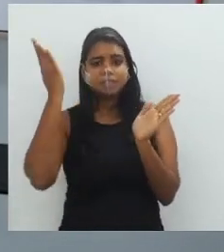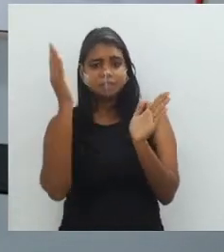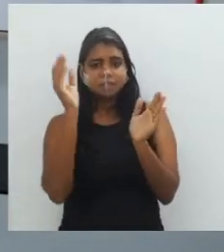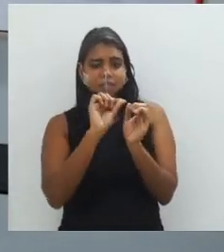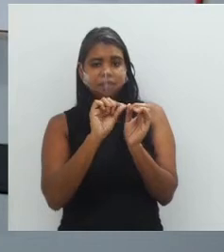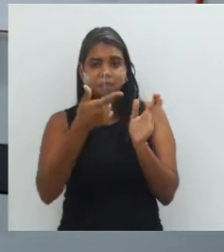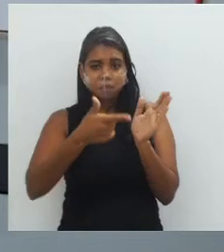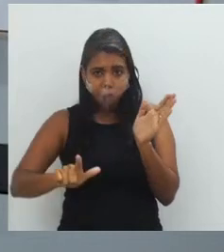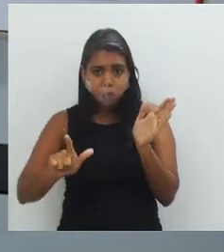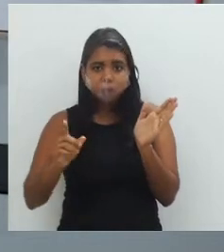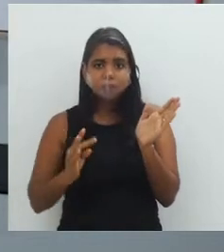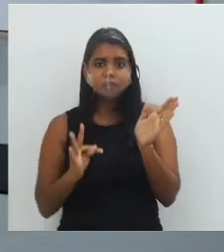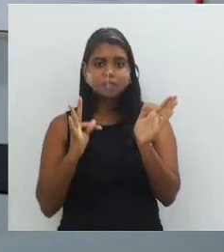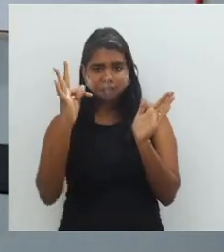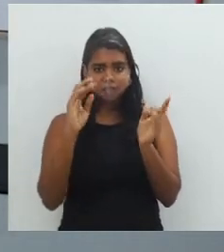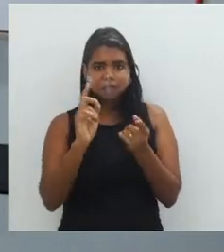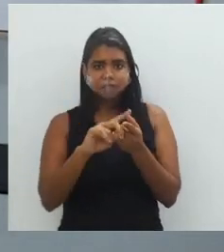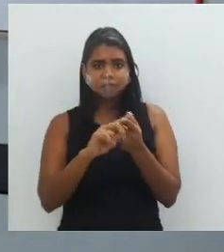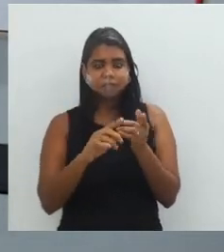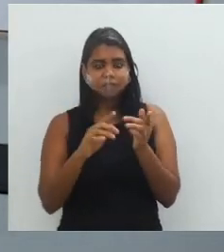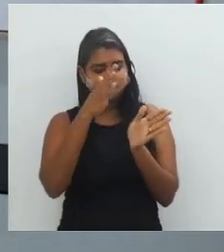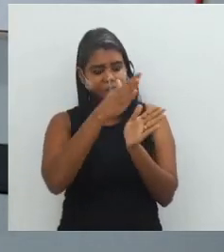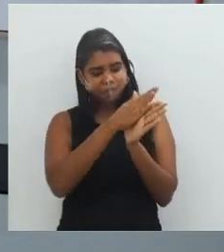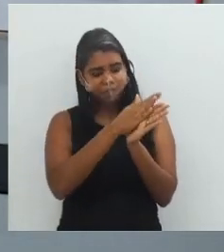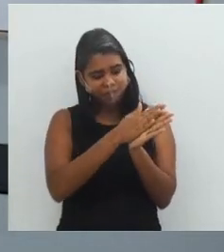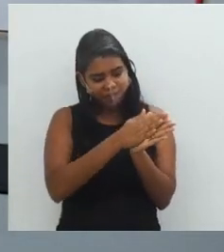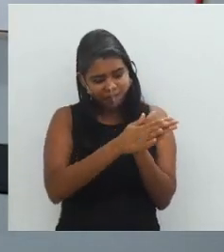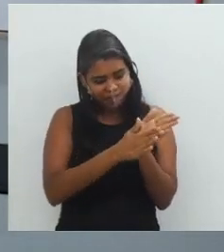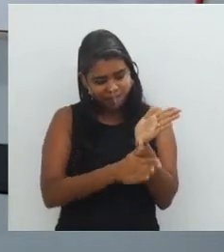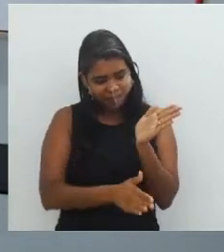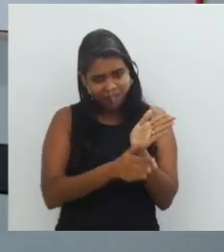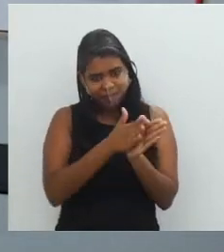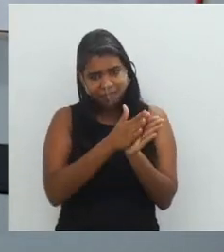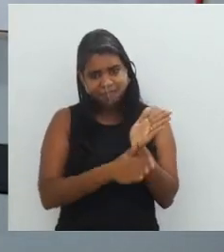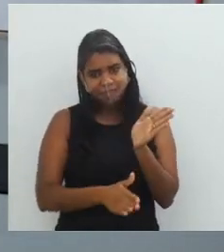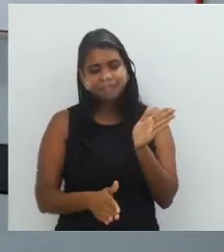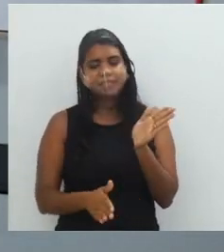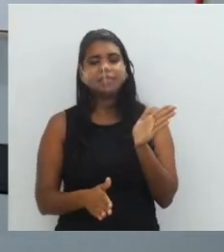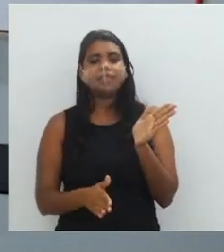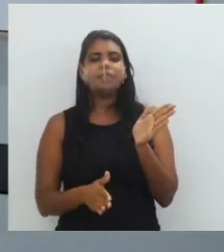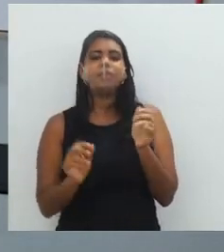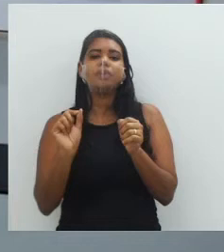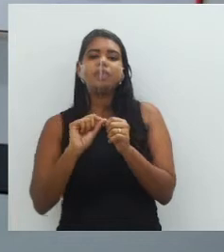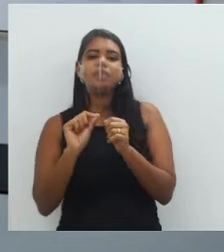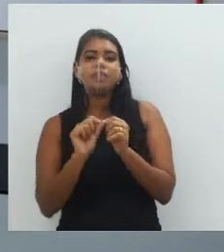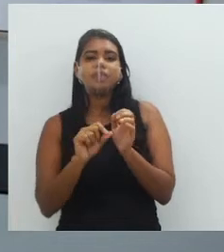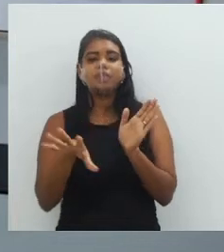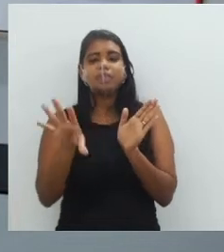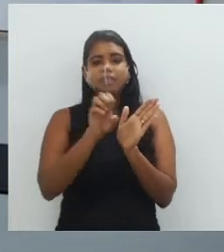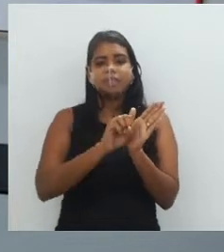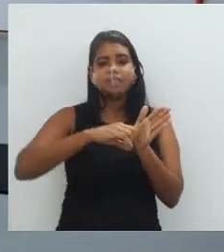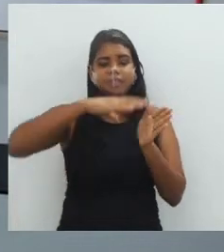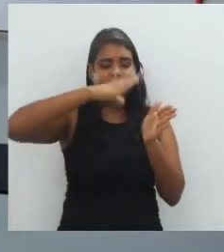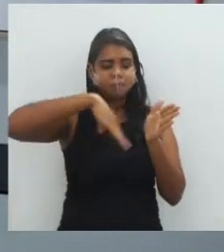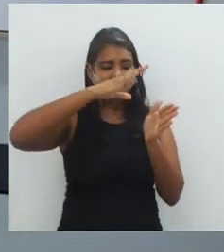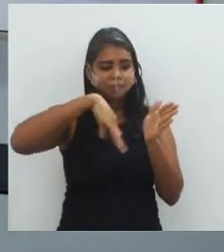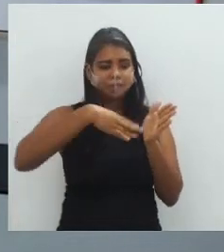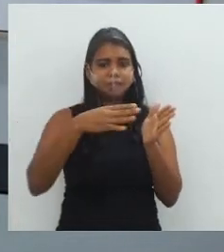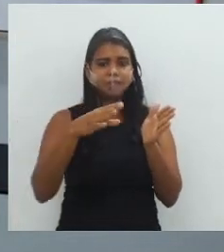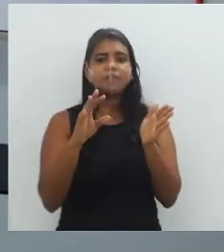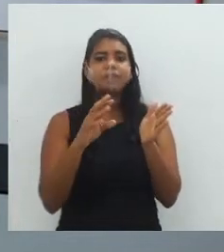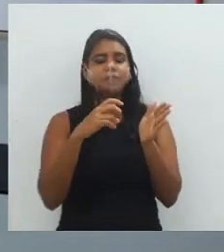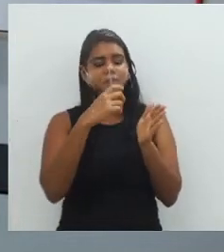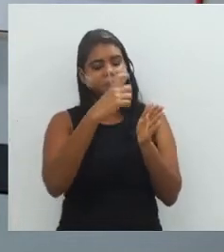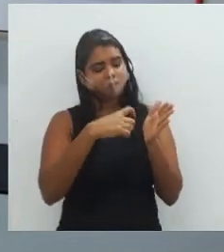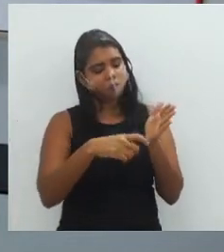existem também outras técnicas. E aí, o desenho é realizado numa superfície que recebe tinta, realizada em